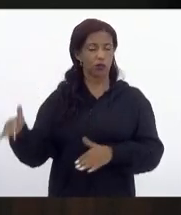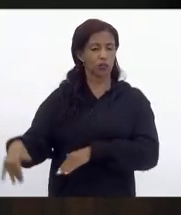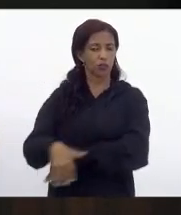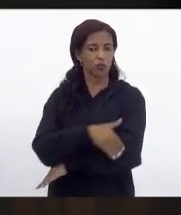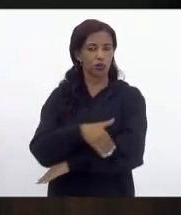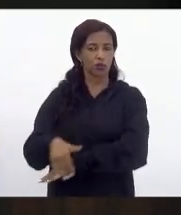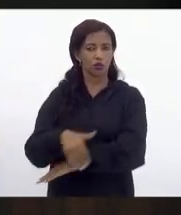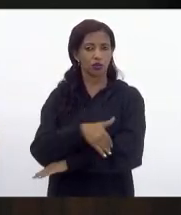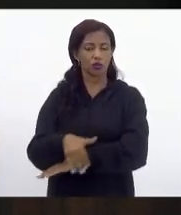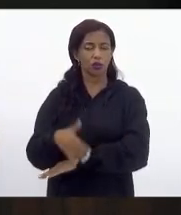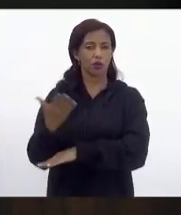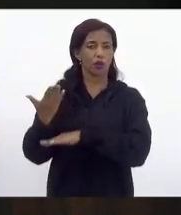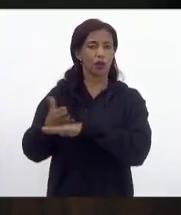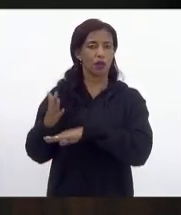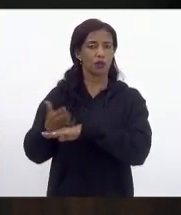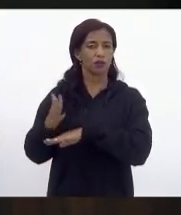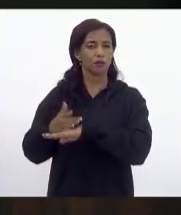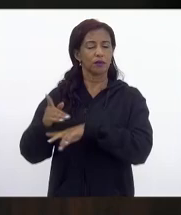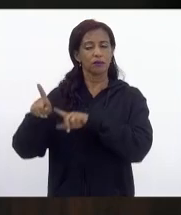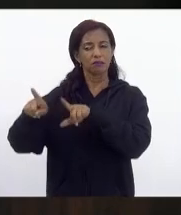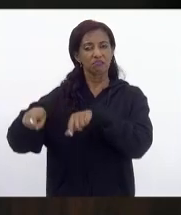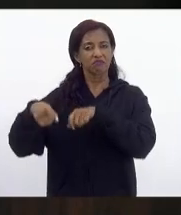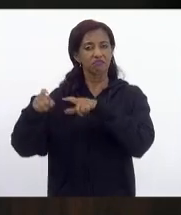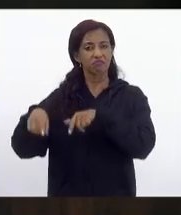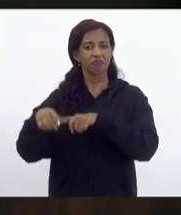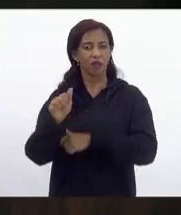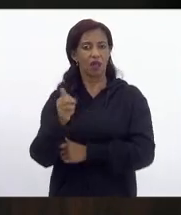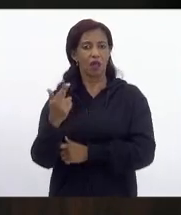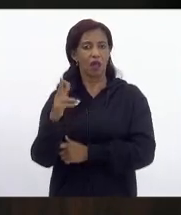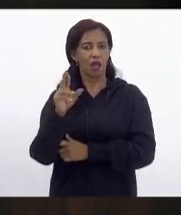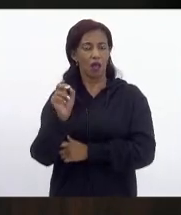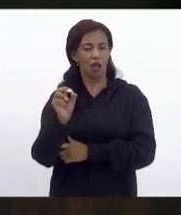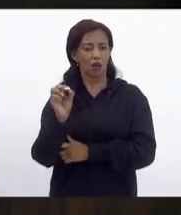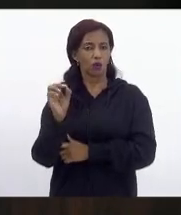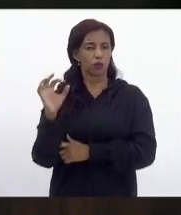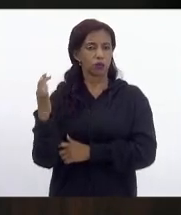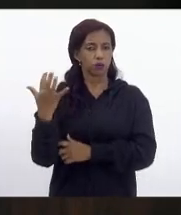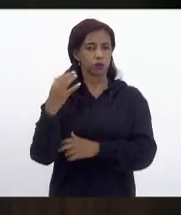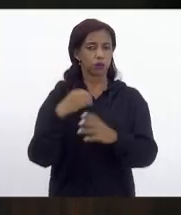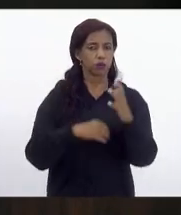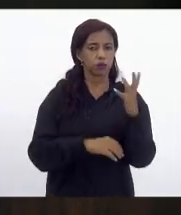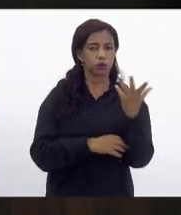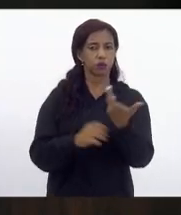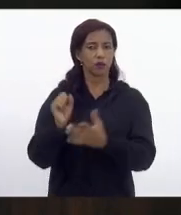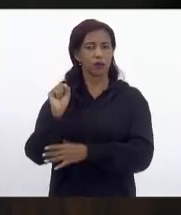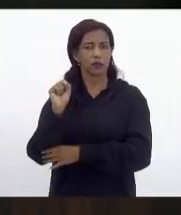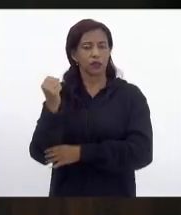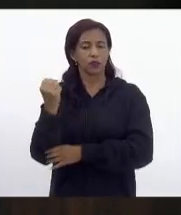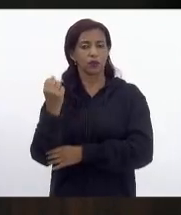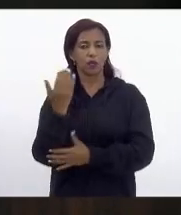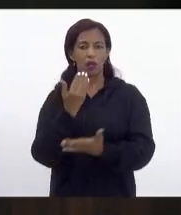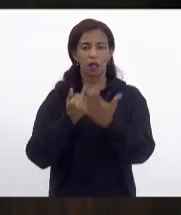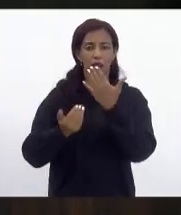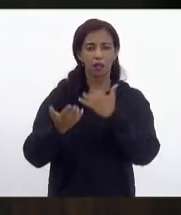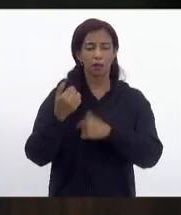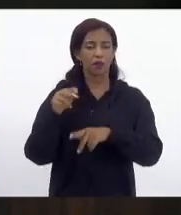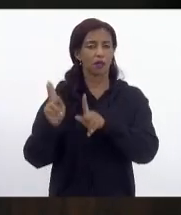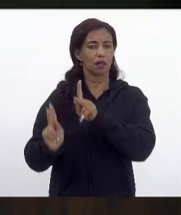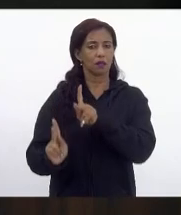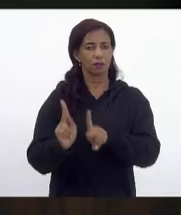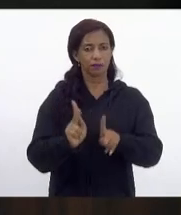nas práticas de agricultura urbana, agroecológica e fomentar a segurança alimentar da